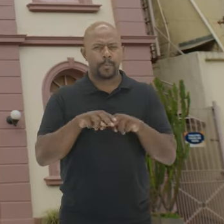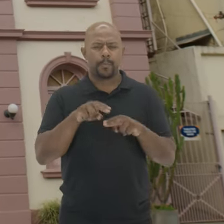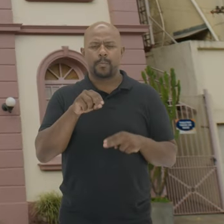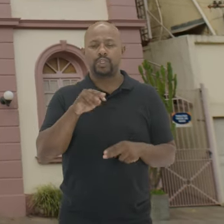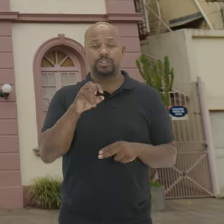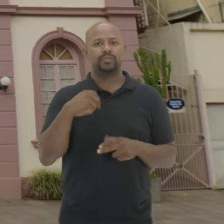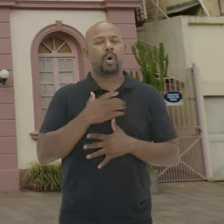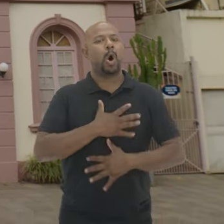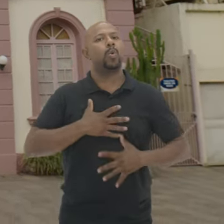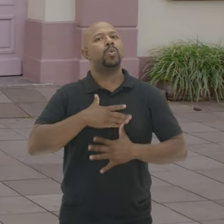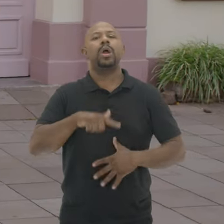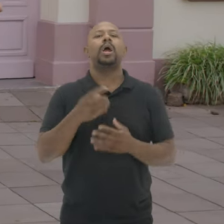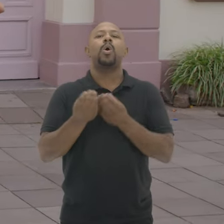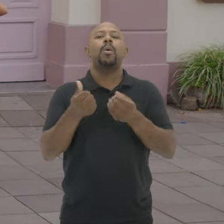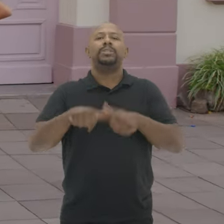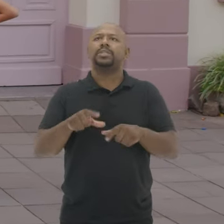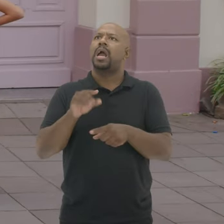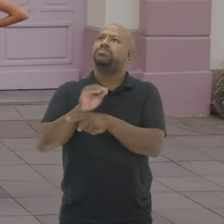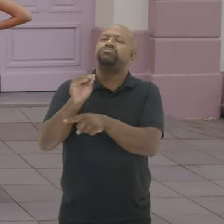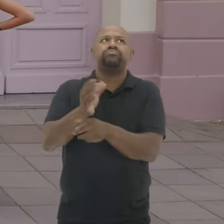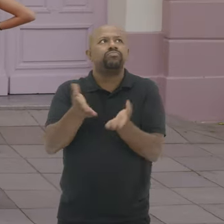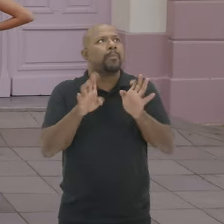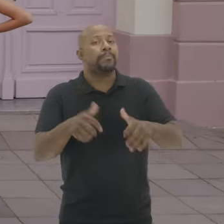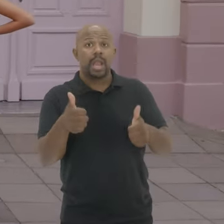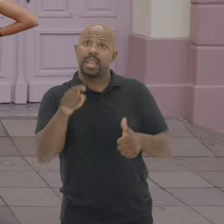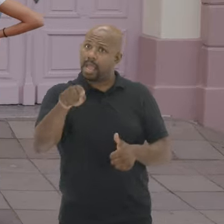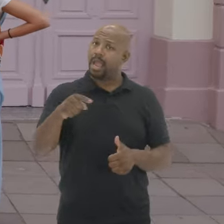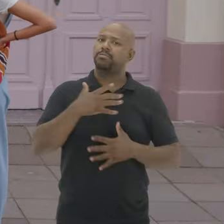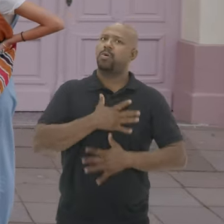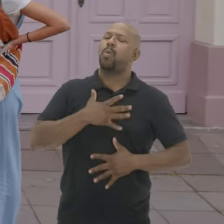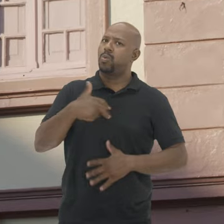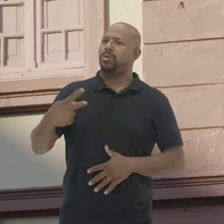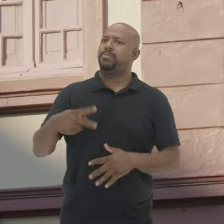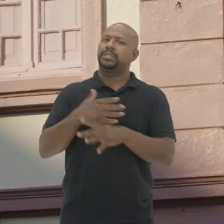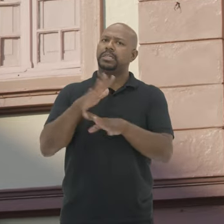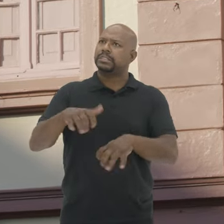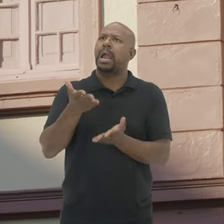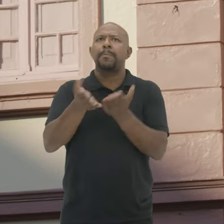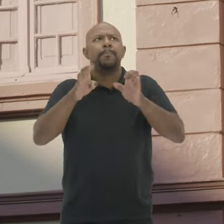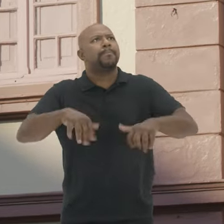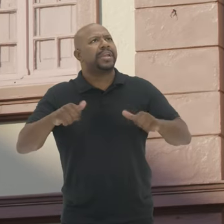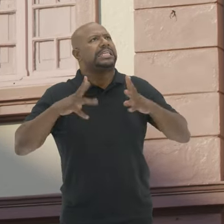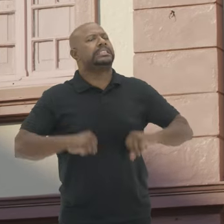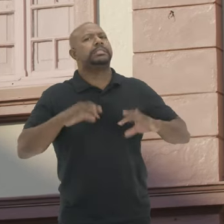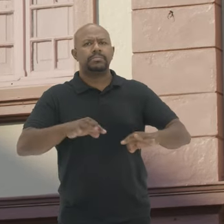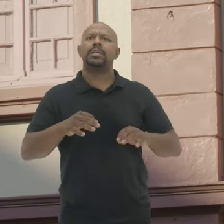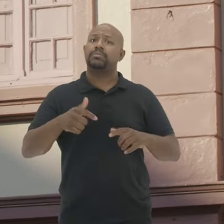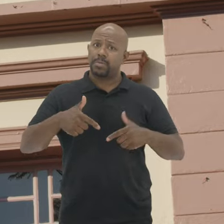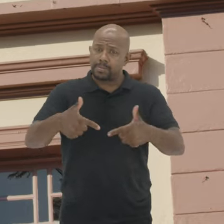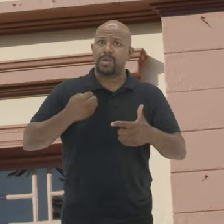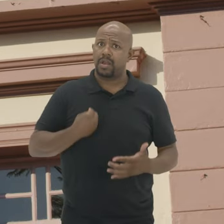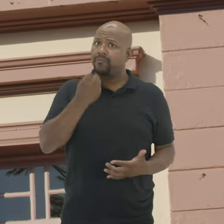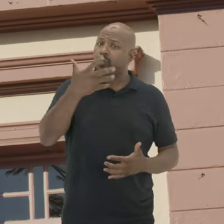orgulho É a forma Como ele está preservado É um motivo De orgulho Para a cidade Ele está bem preservado Está bem